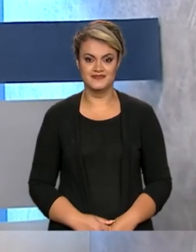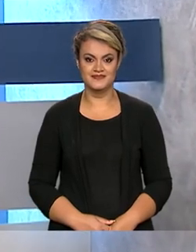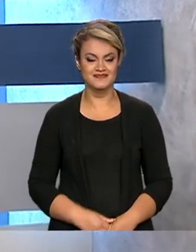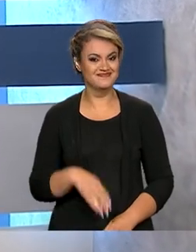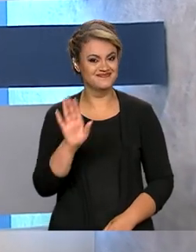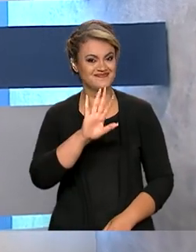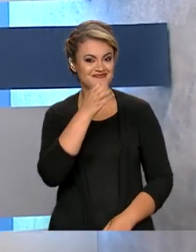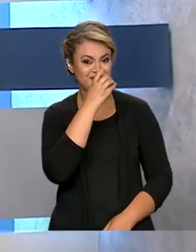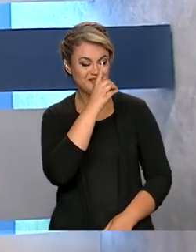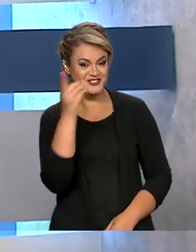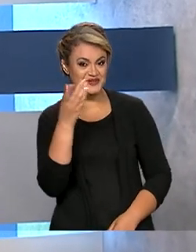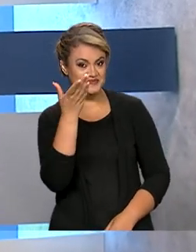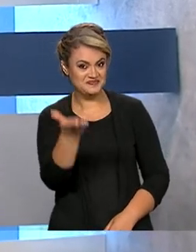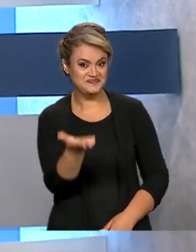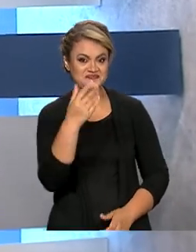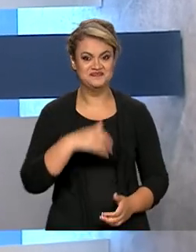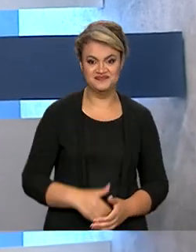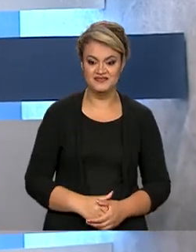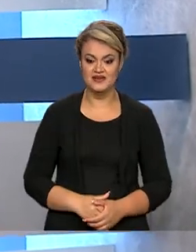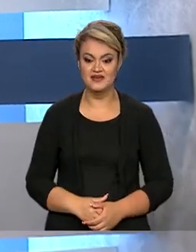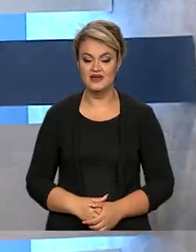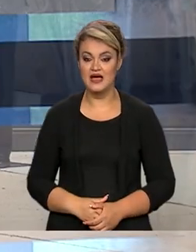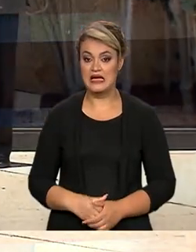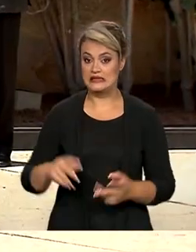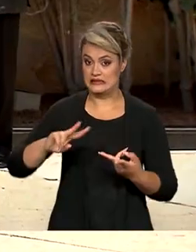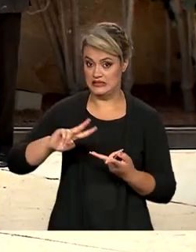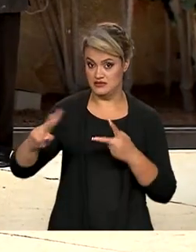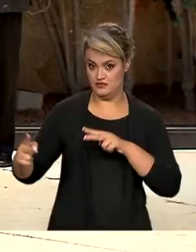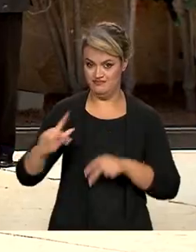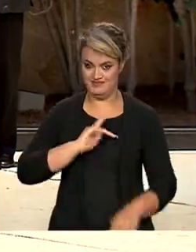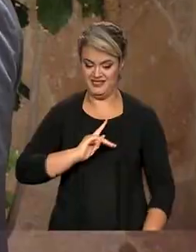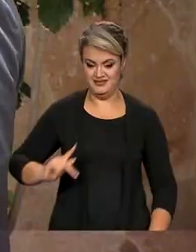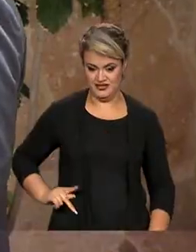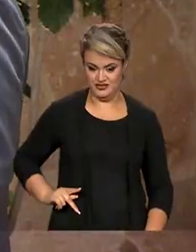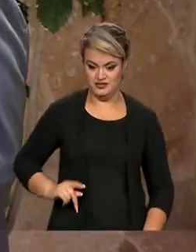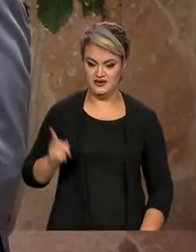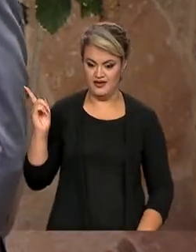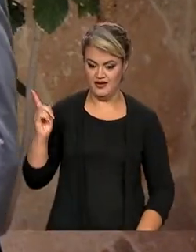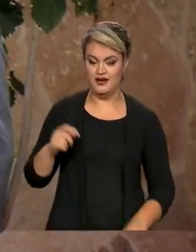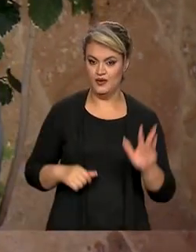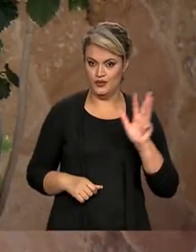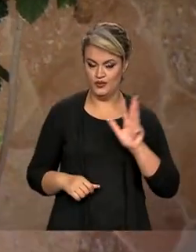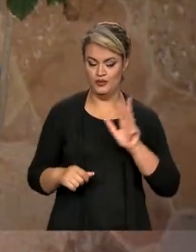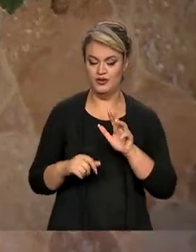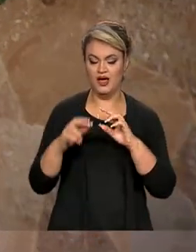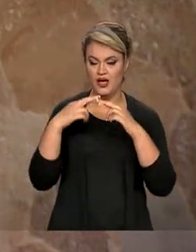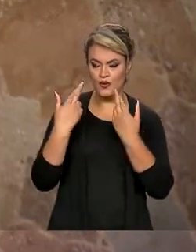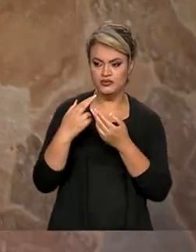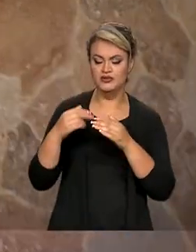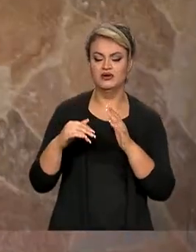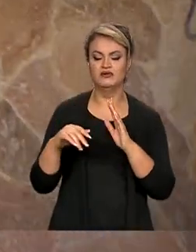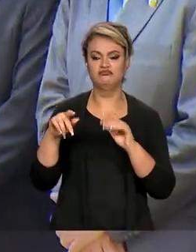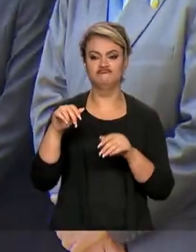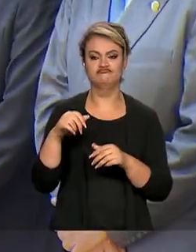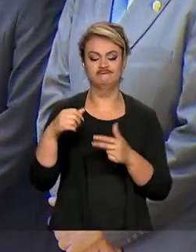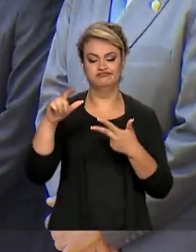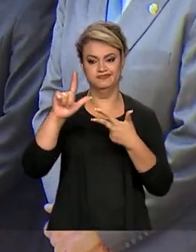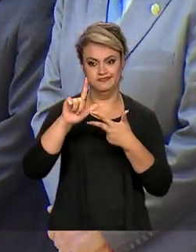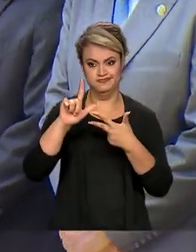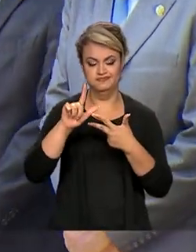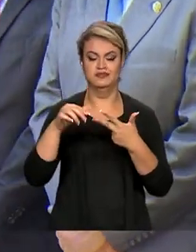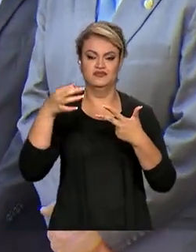Olá, bom dia pra você. Governo de transição. Presidente eleito se reúne com presidentes dos poderes